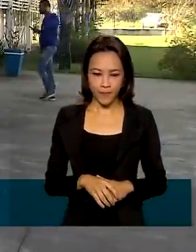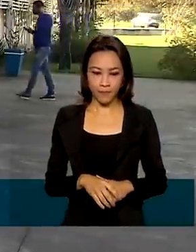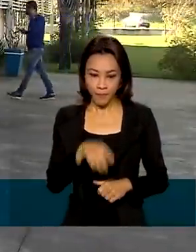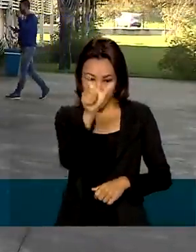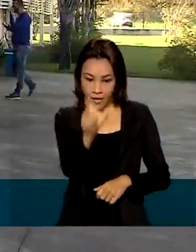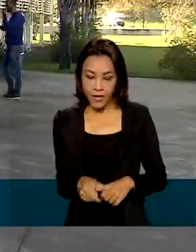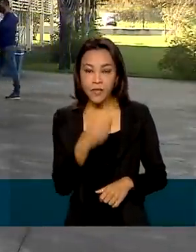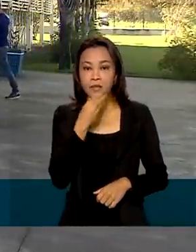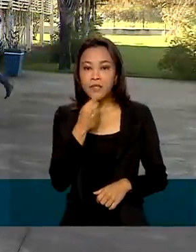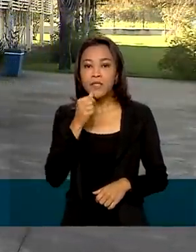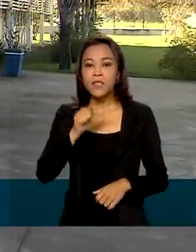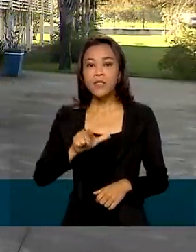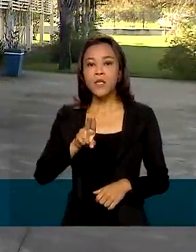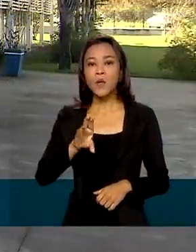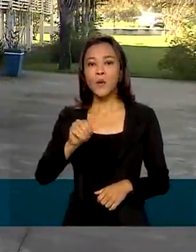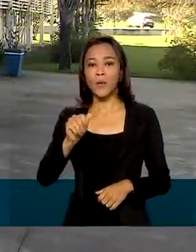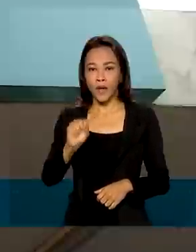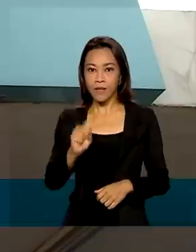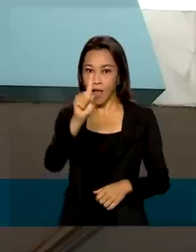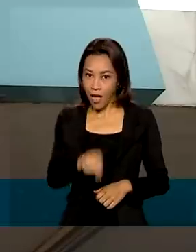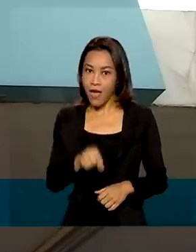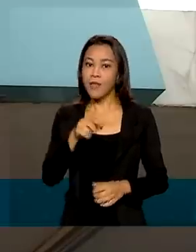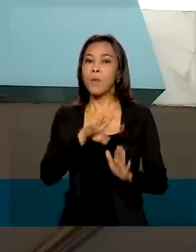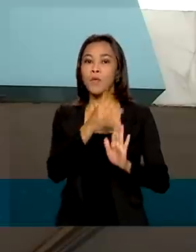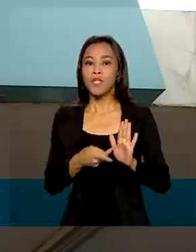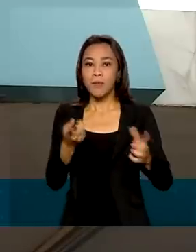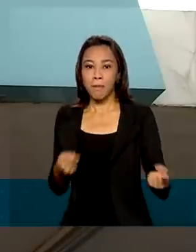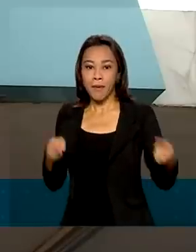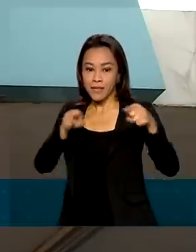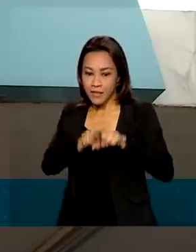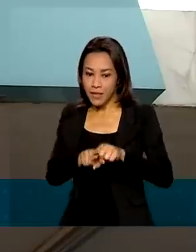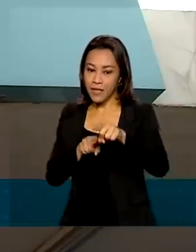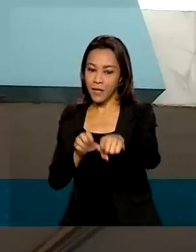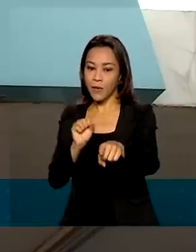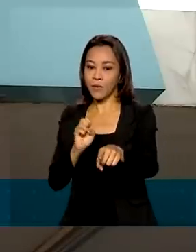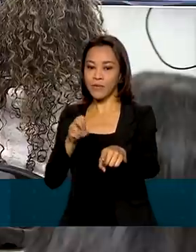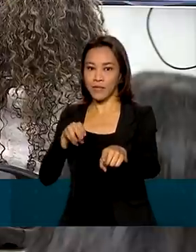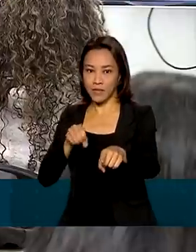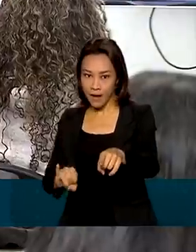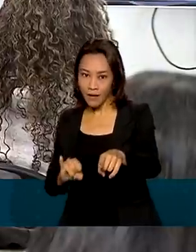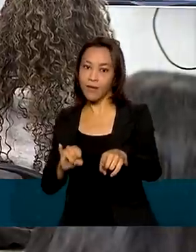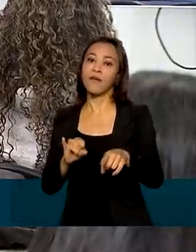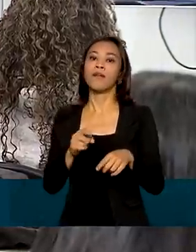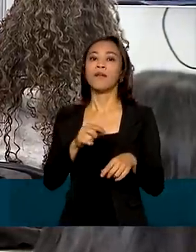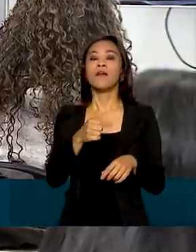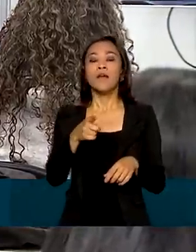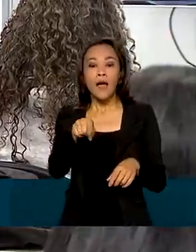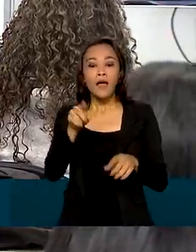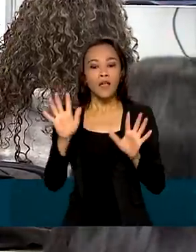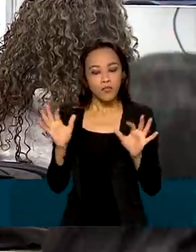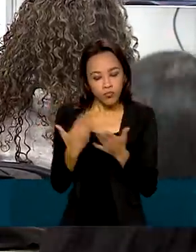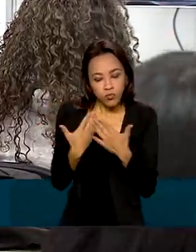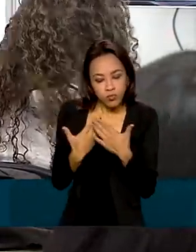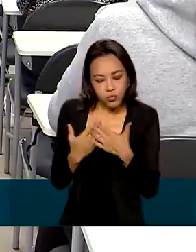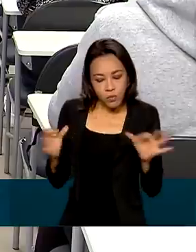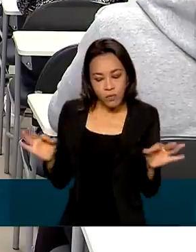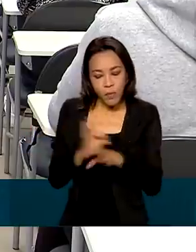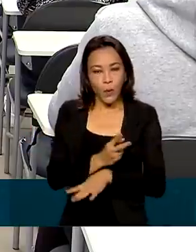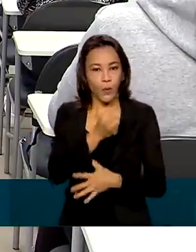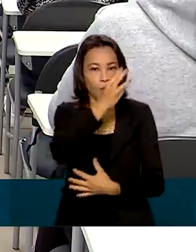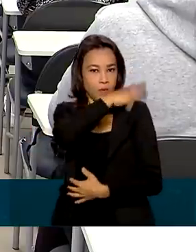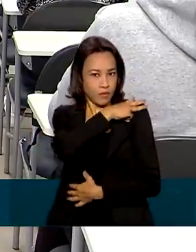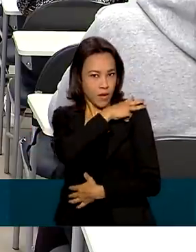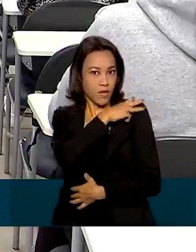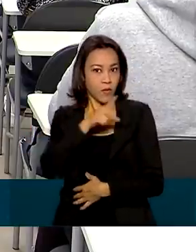Lucas é um dos alunos de um projeto de uma parceria da FIJAM com o SESI e com o SENAI. Aqui, além de concluírem o ensino médio, os